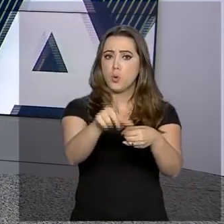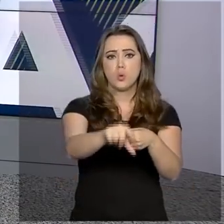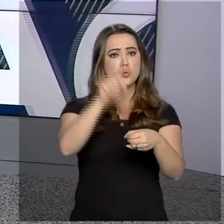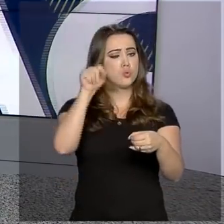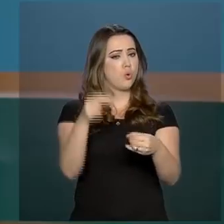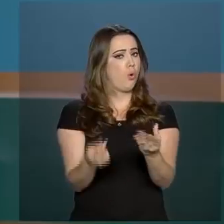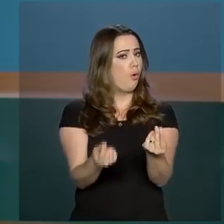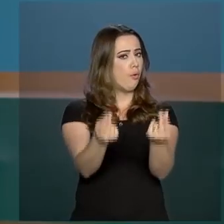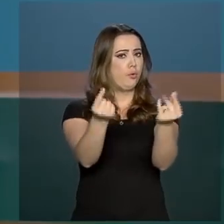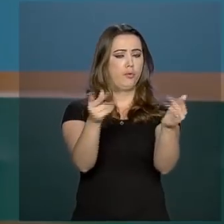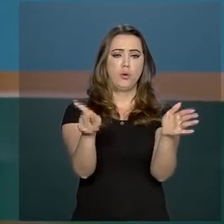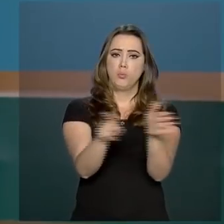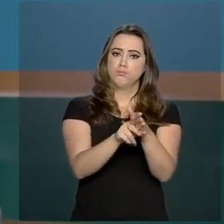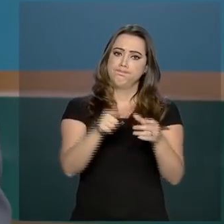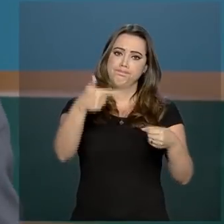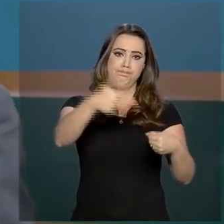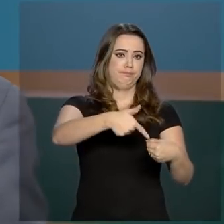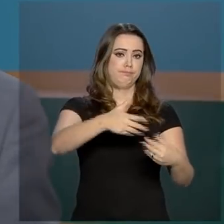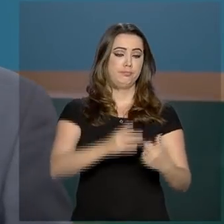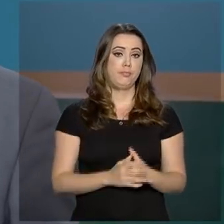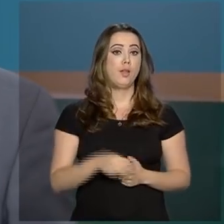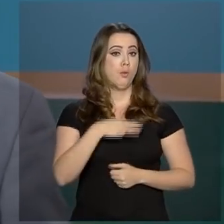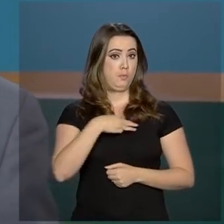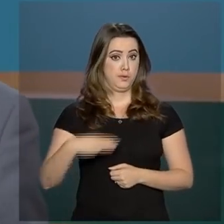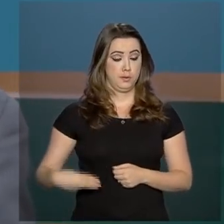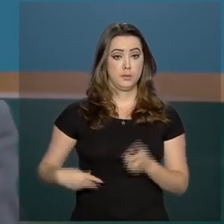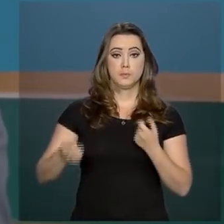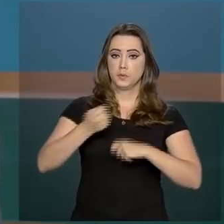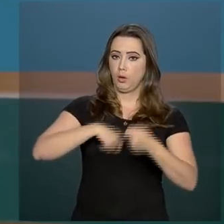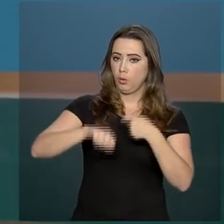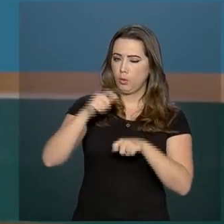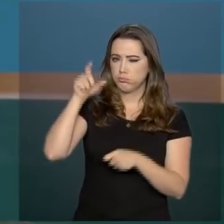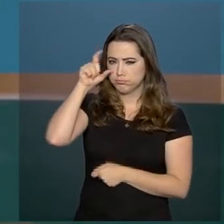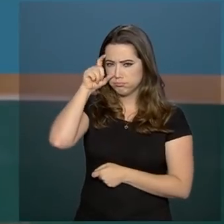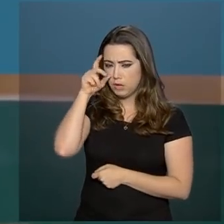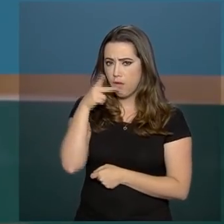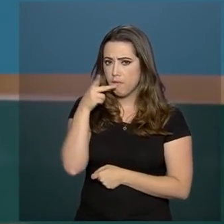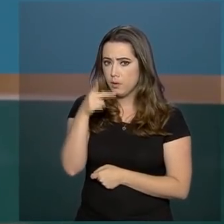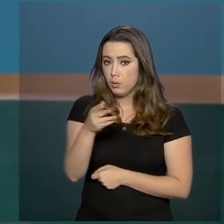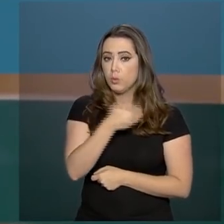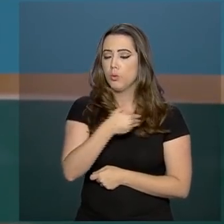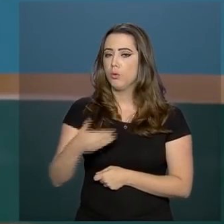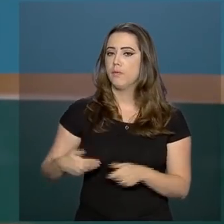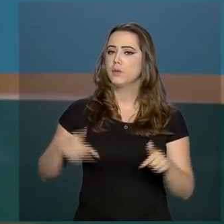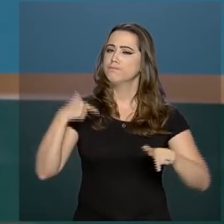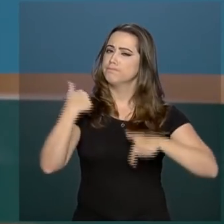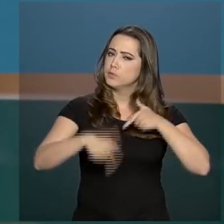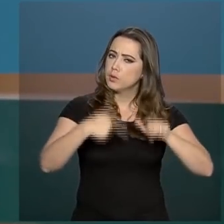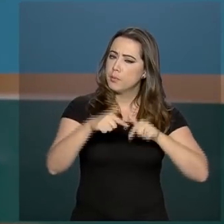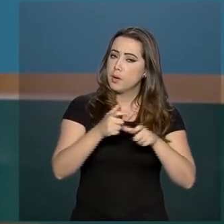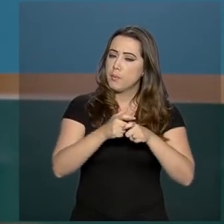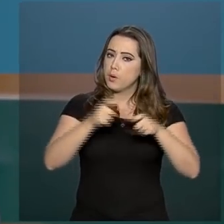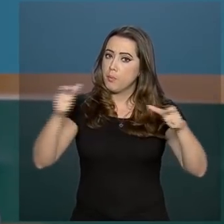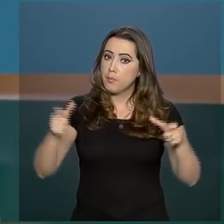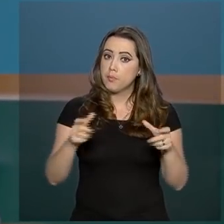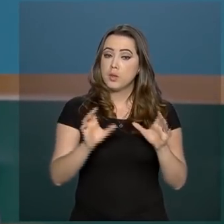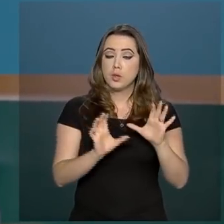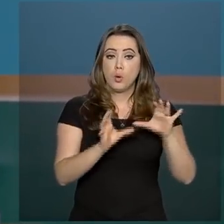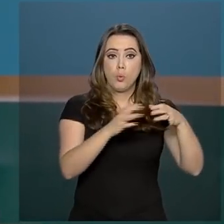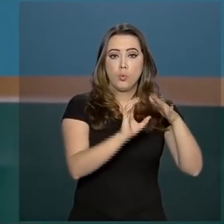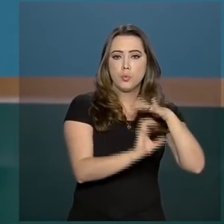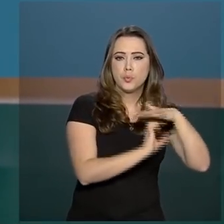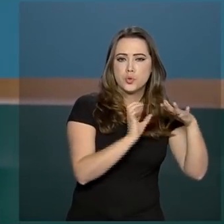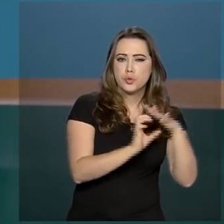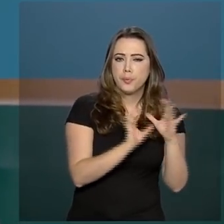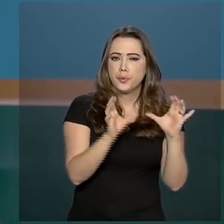combustível. O ministro da Economia, Paulo Guedes, disse que o governo vai continuar trabalhando para aumentar a concorrência no setor,